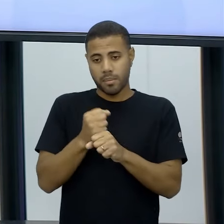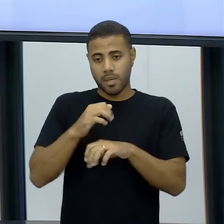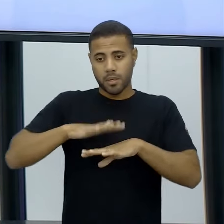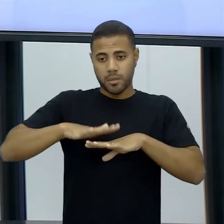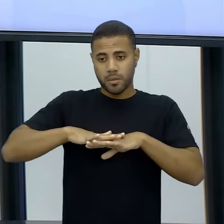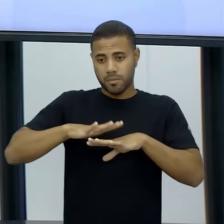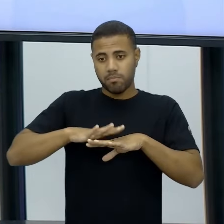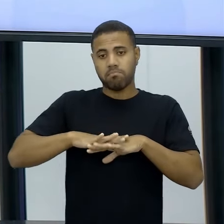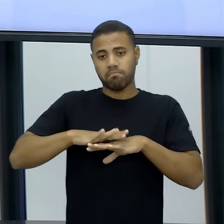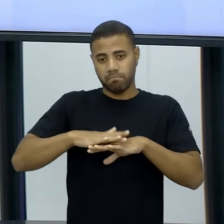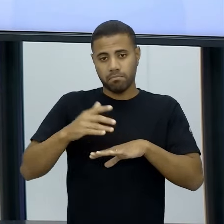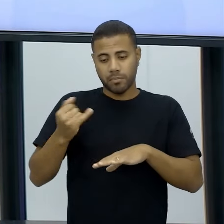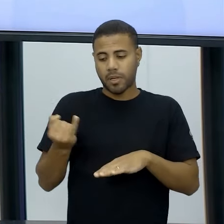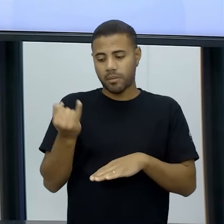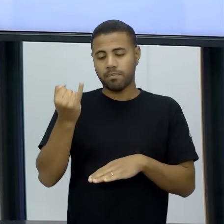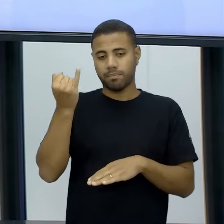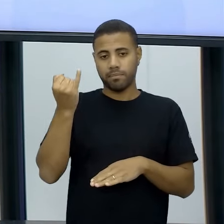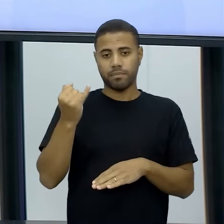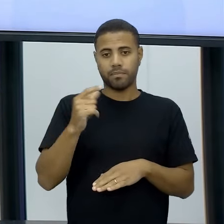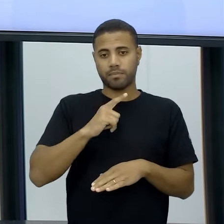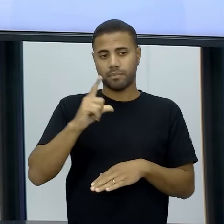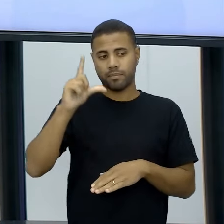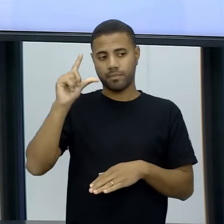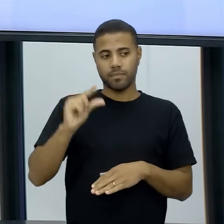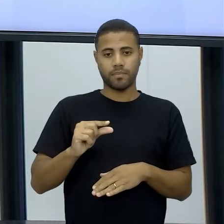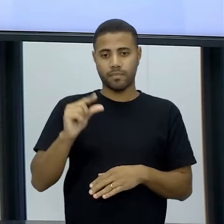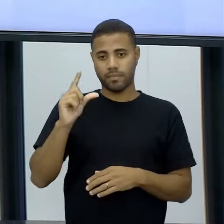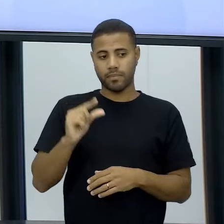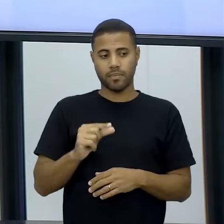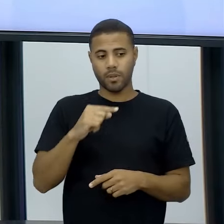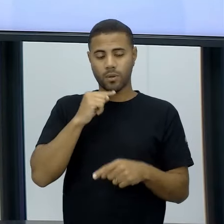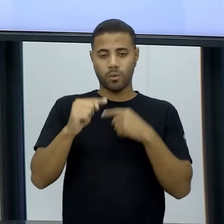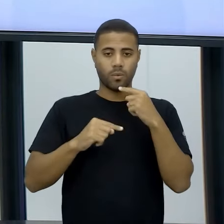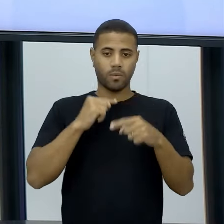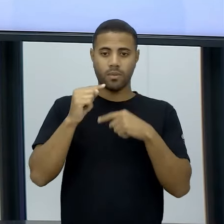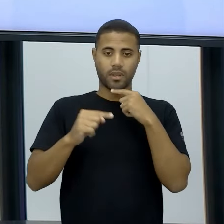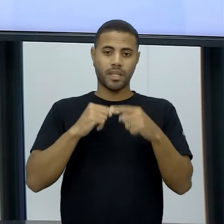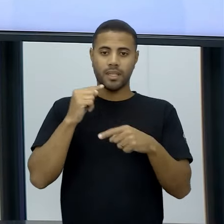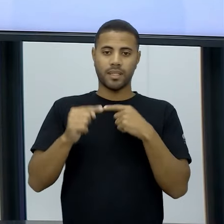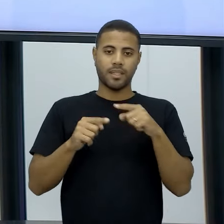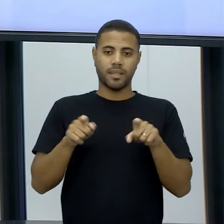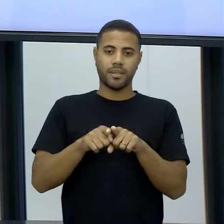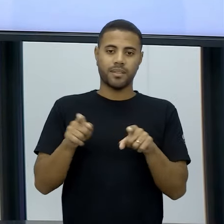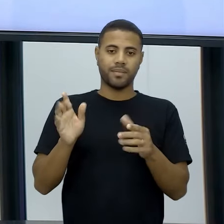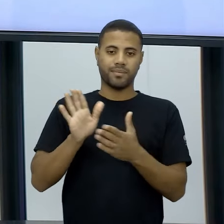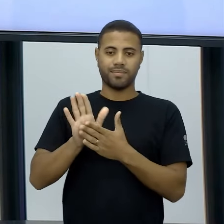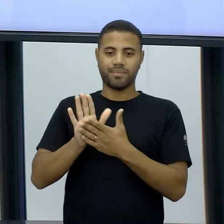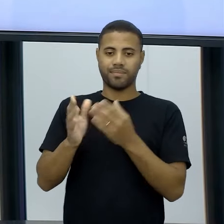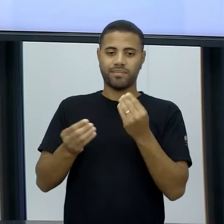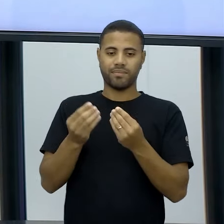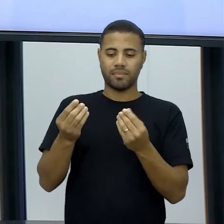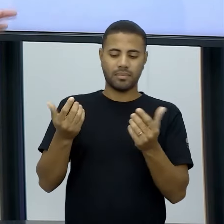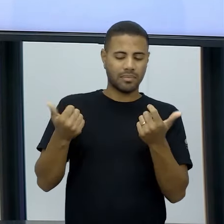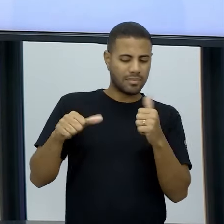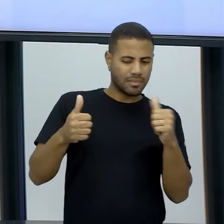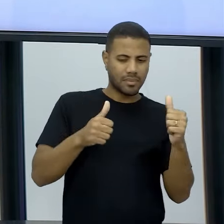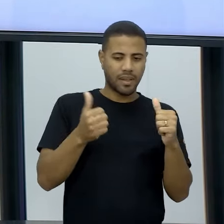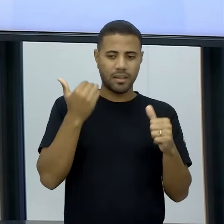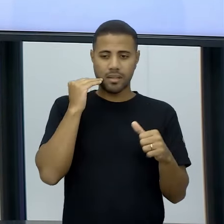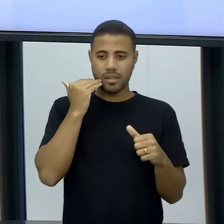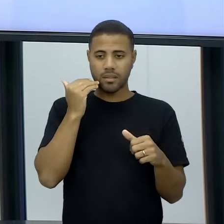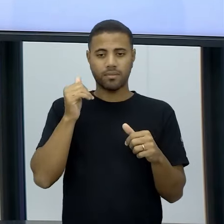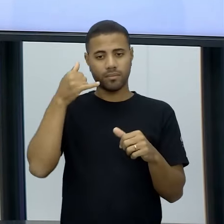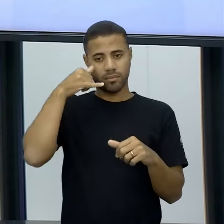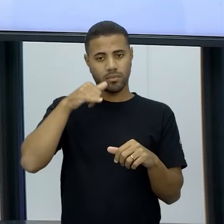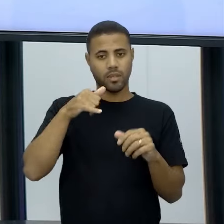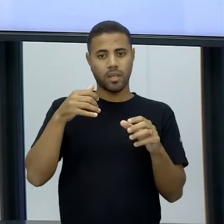significativo, né? Vai diminuir a possibilidade aí de dúvida, vai diminuir a possibilidade de incerteza. Estatística é tudo